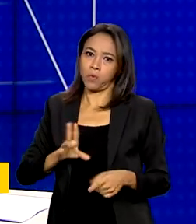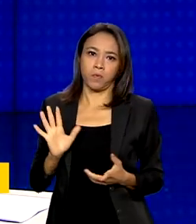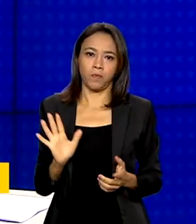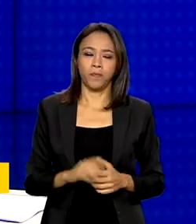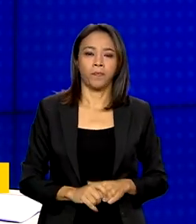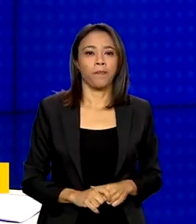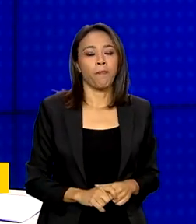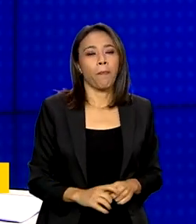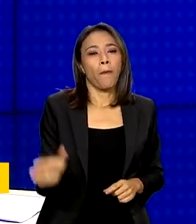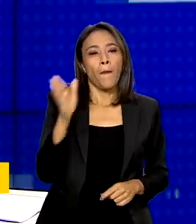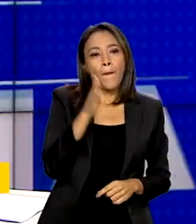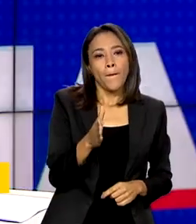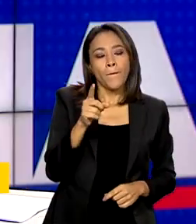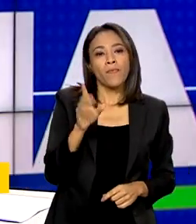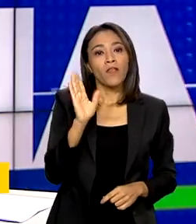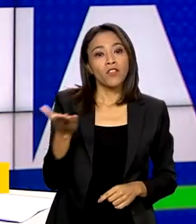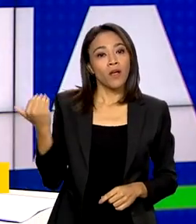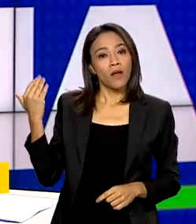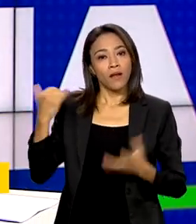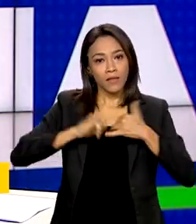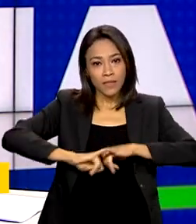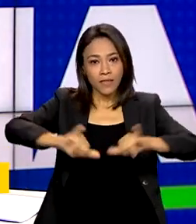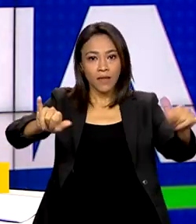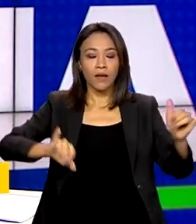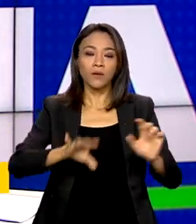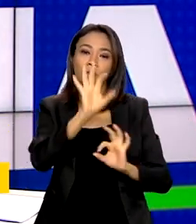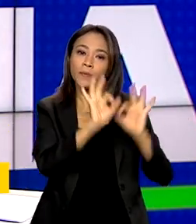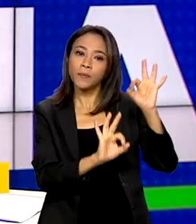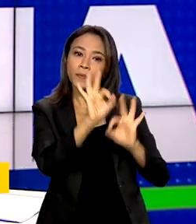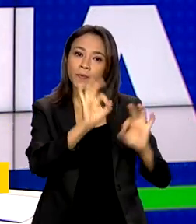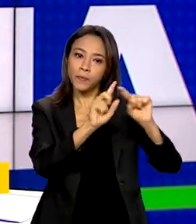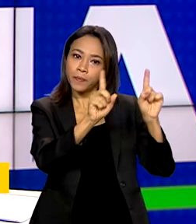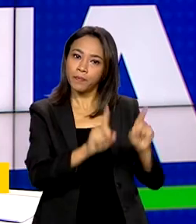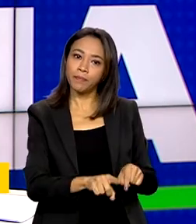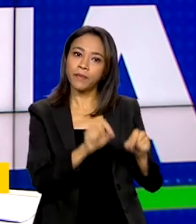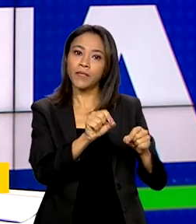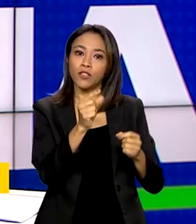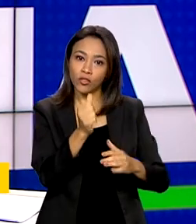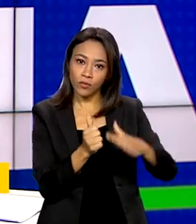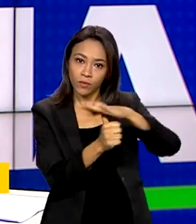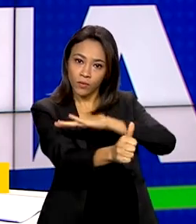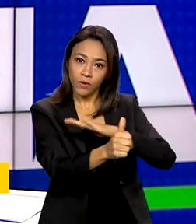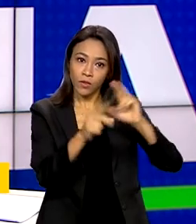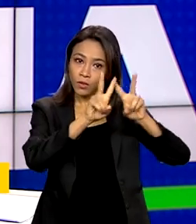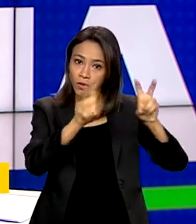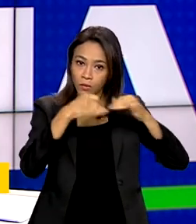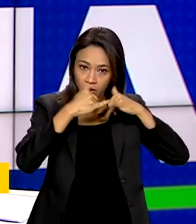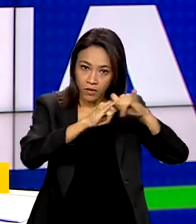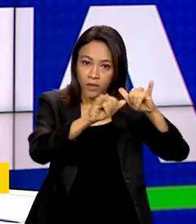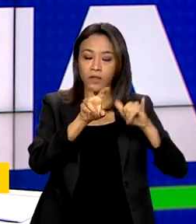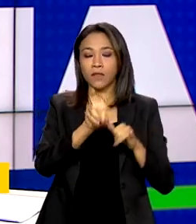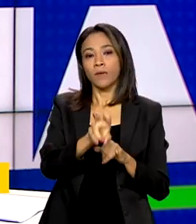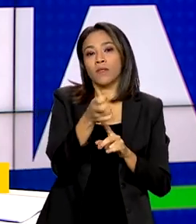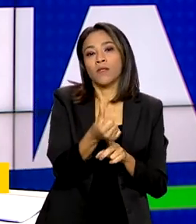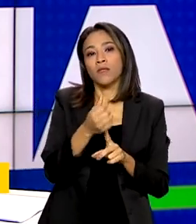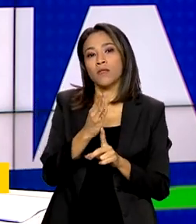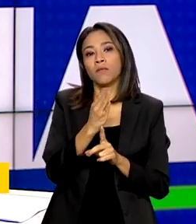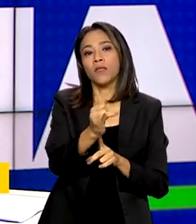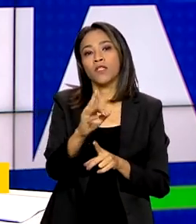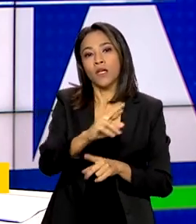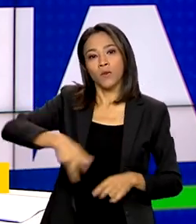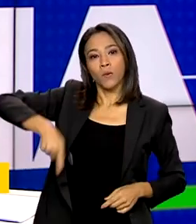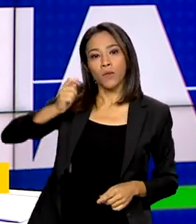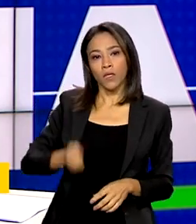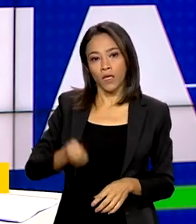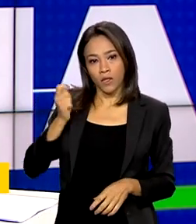Foi lançado o plano de investimento em transmissão de energia no valor de 56 bilhões de reais. Os leilões